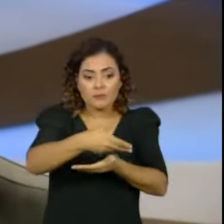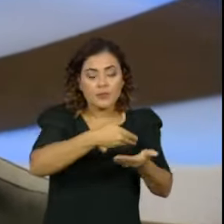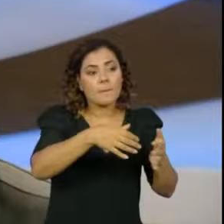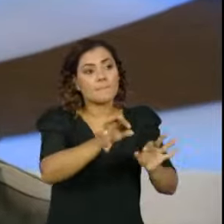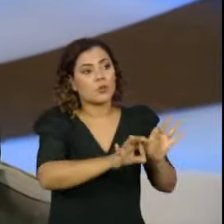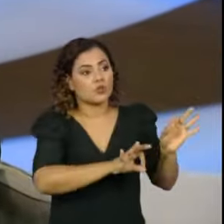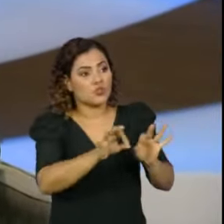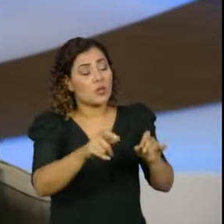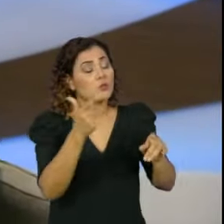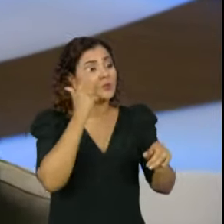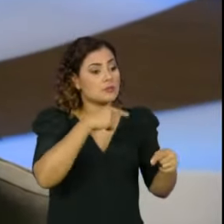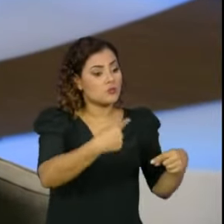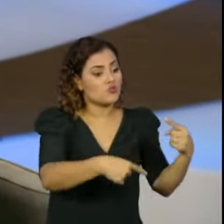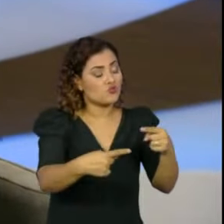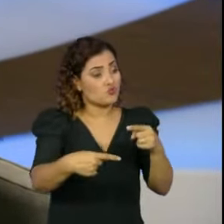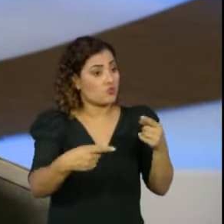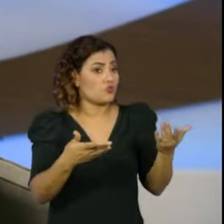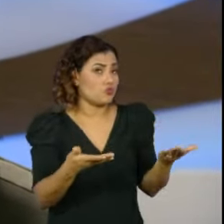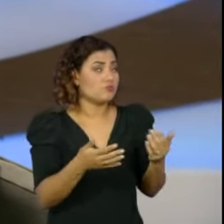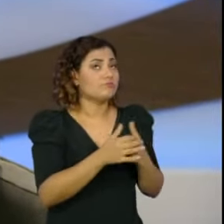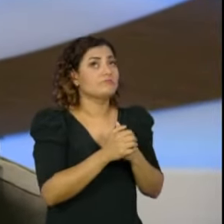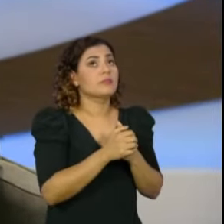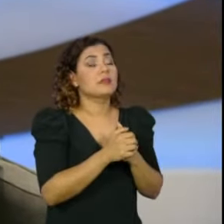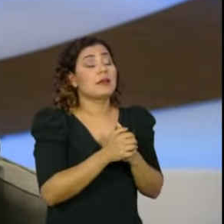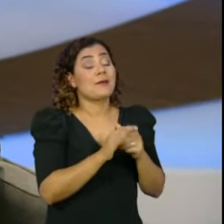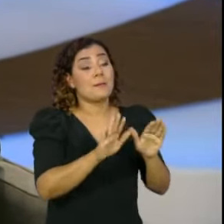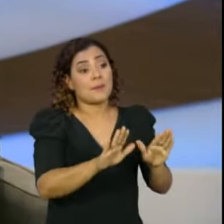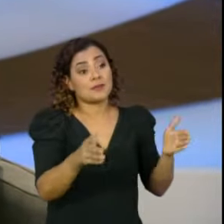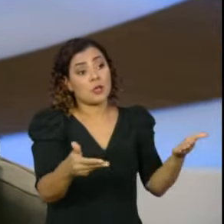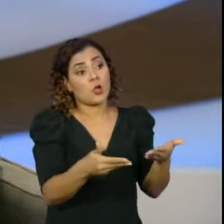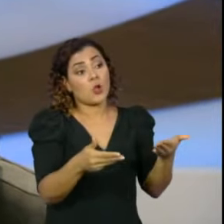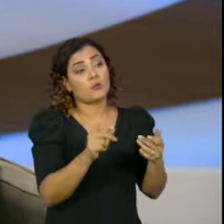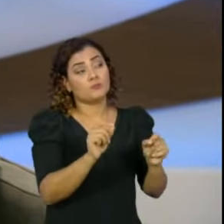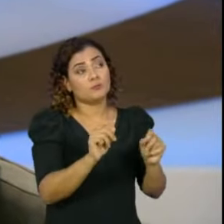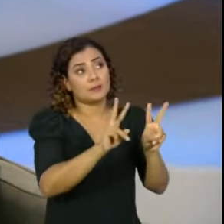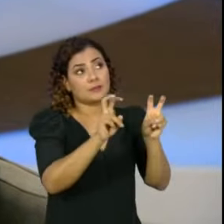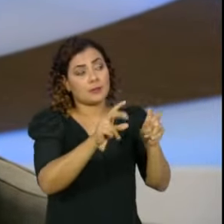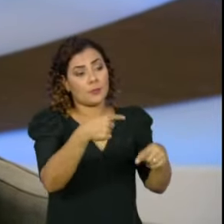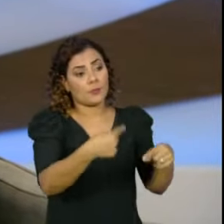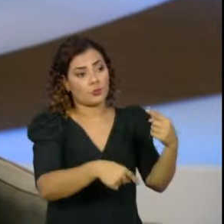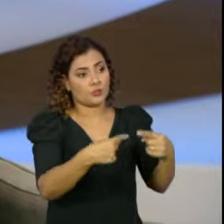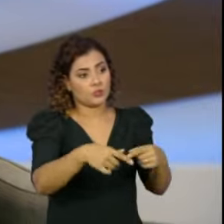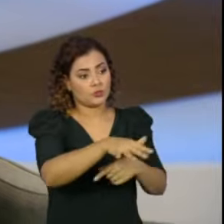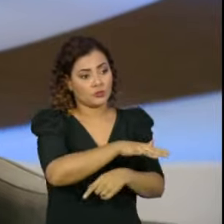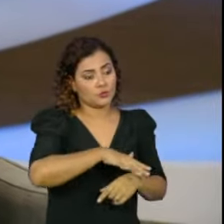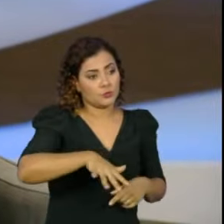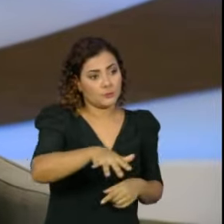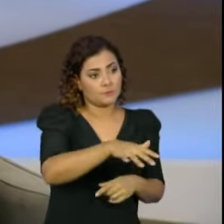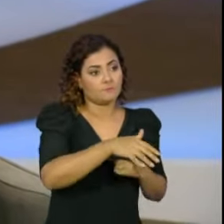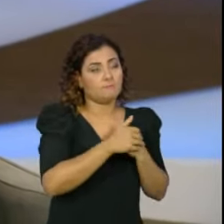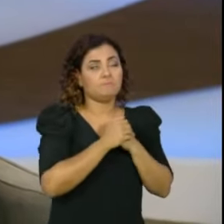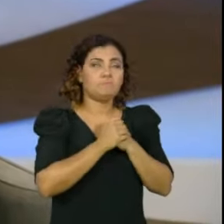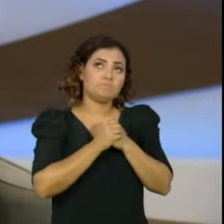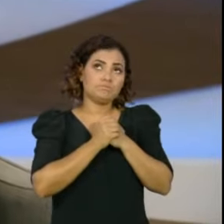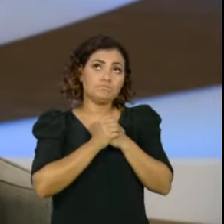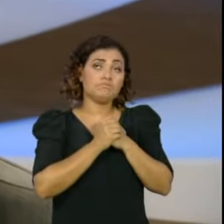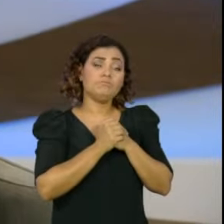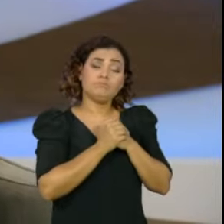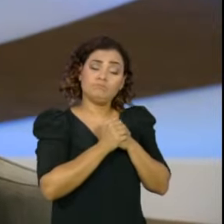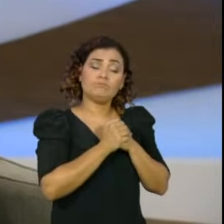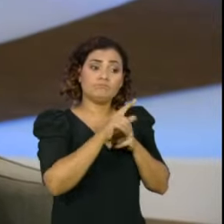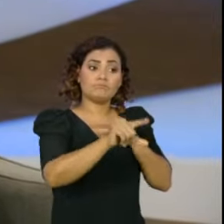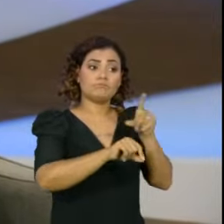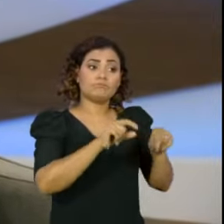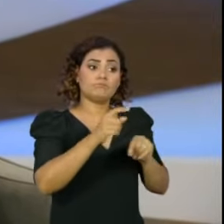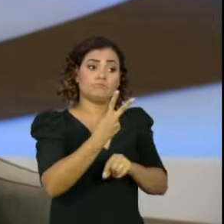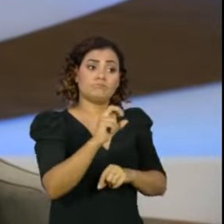projetos e que eles sejam discutidos no Parlamento. Agora, eu acho que em relação à questão política, ao sistema político, Bruno, nós fizemos uma opção em